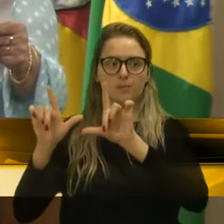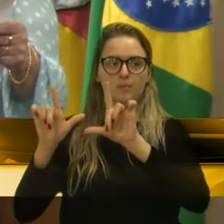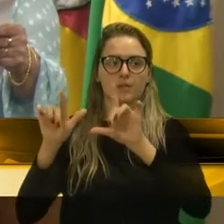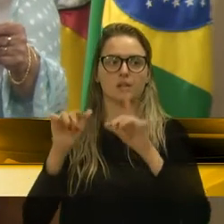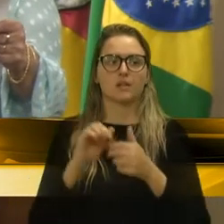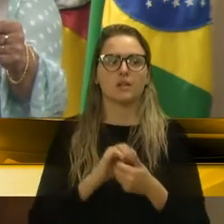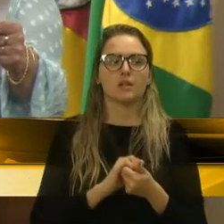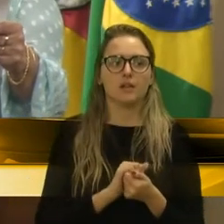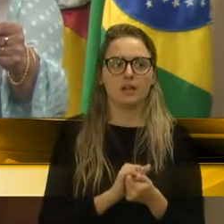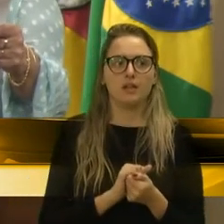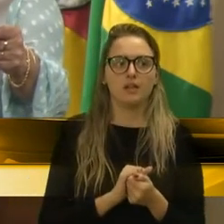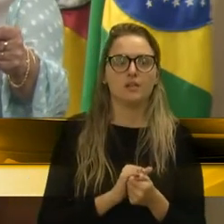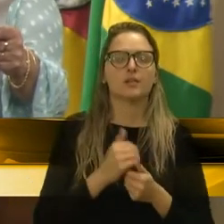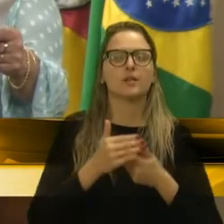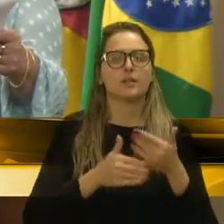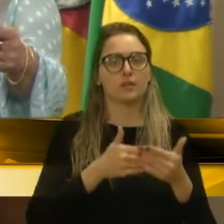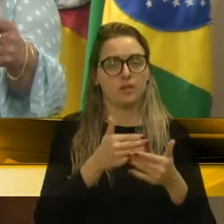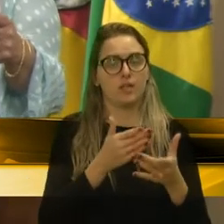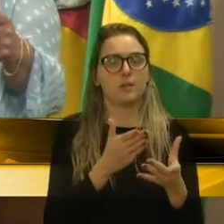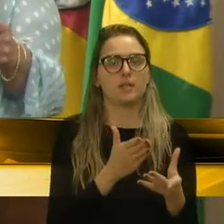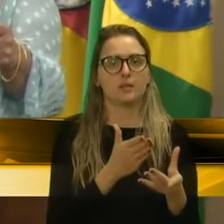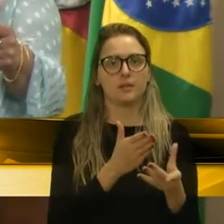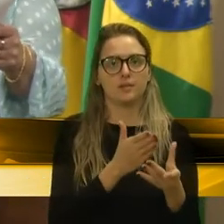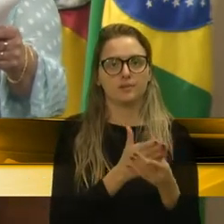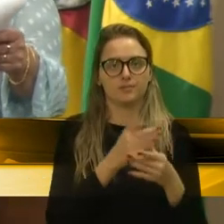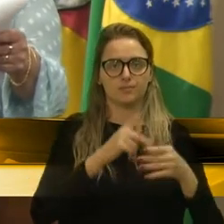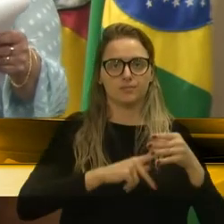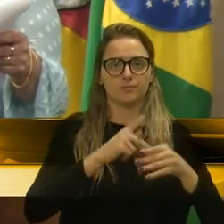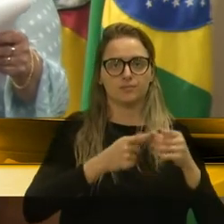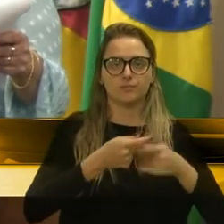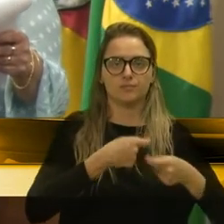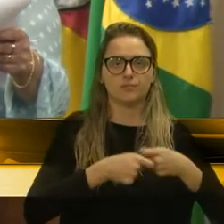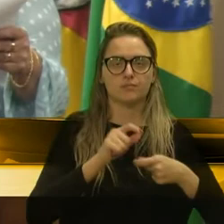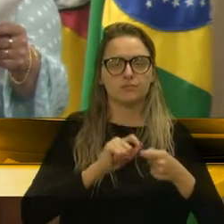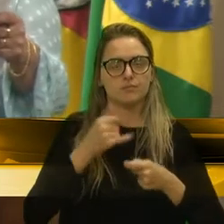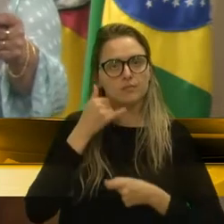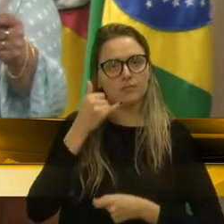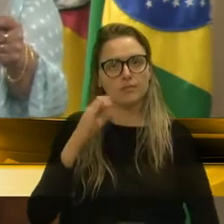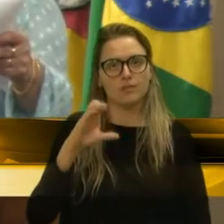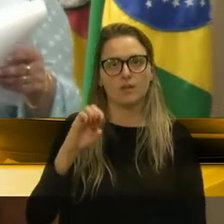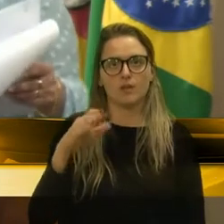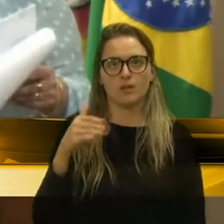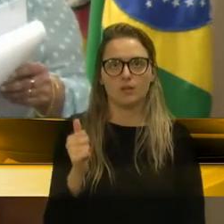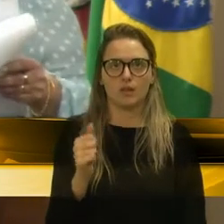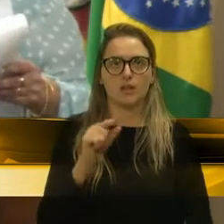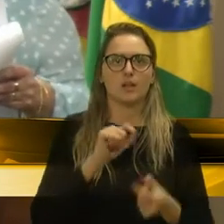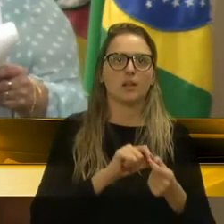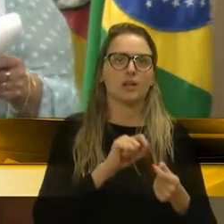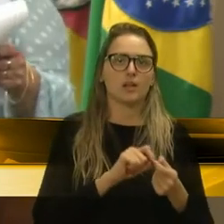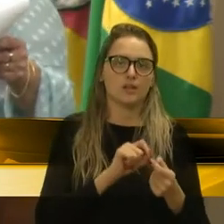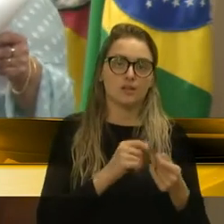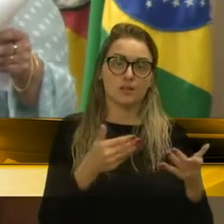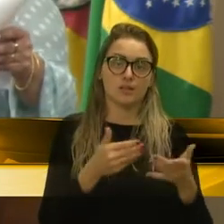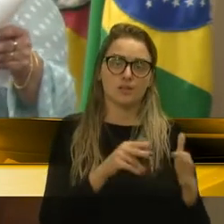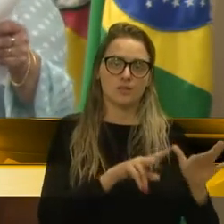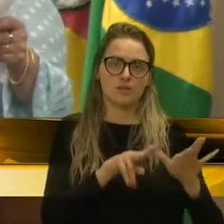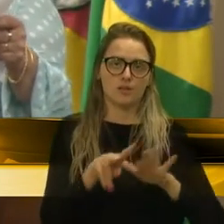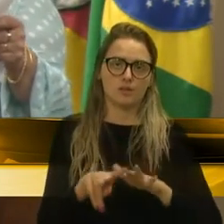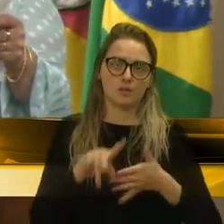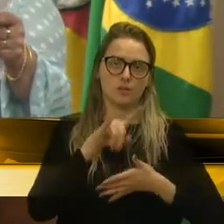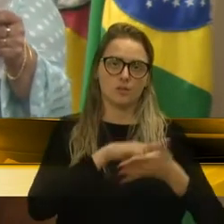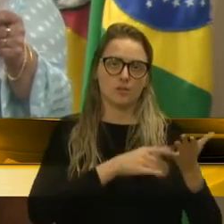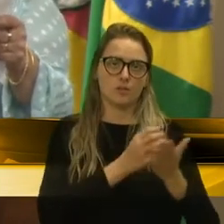abrimos um processo administrativo, fizemos ligação para a Codeca e mandamos agora, então, essa semana, um